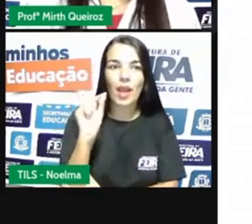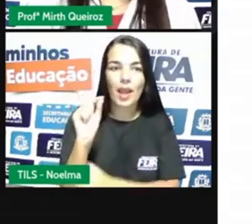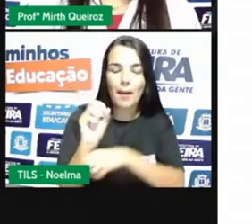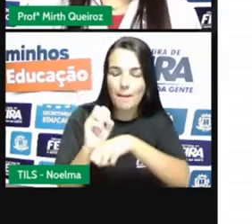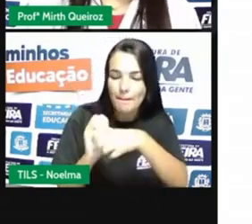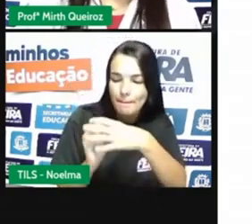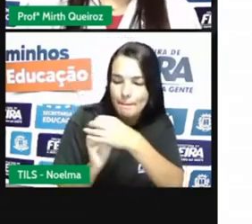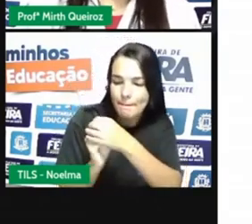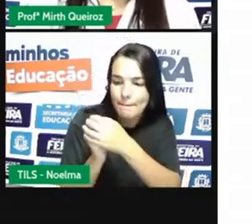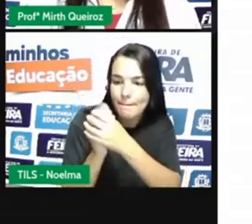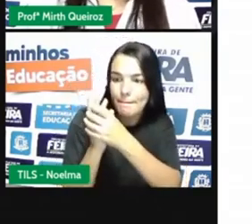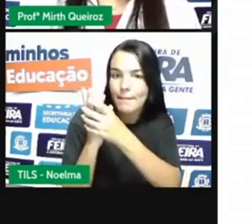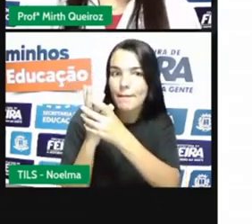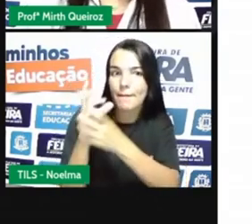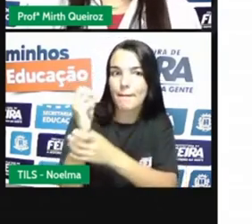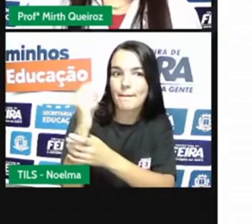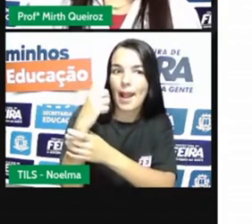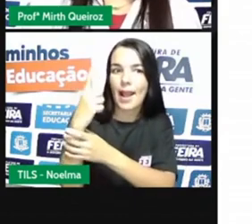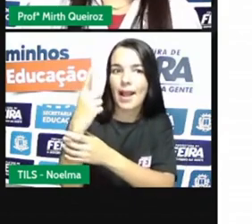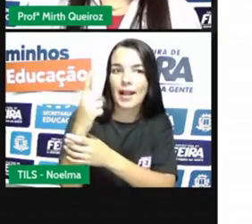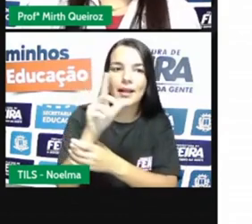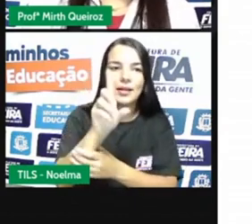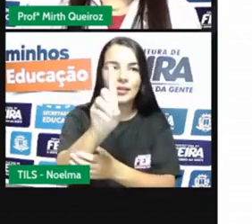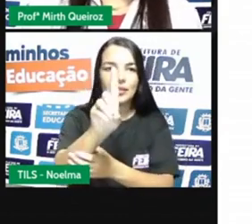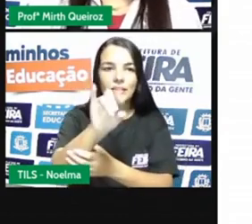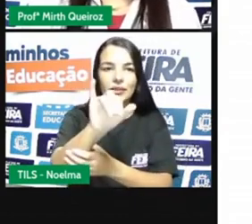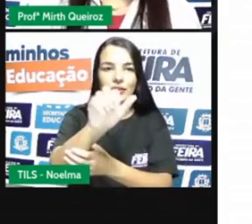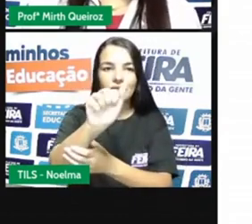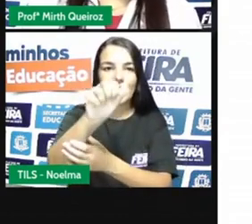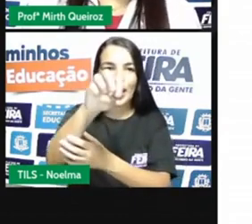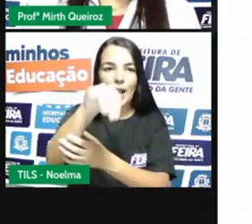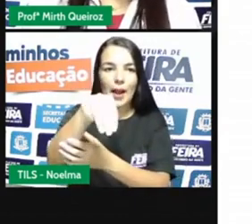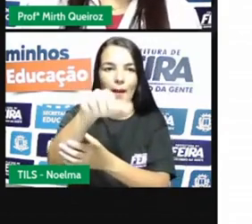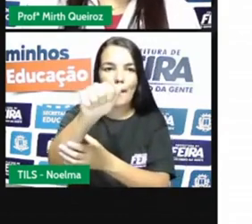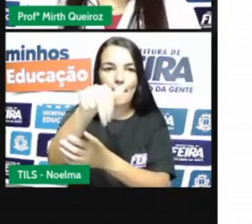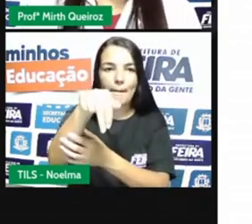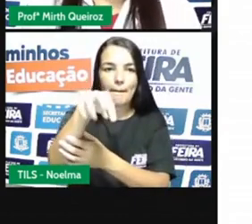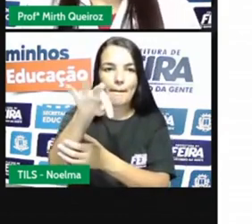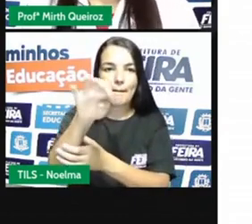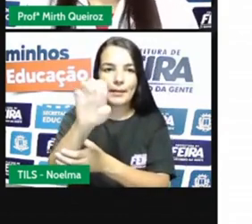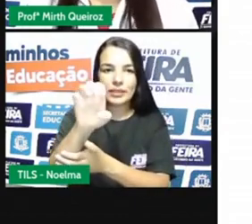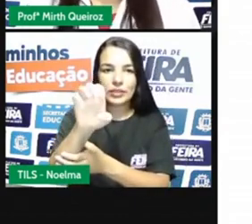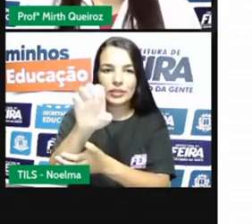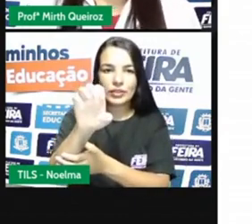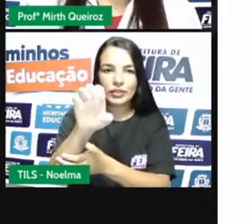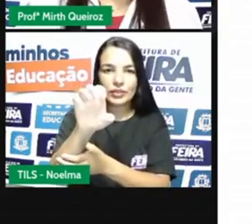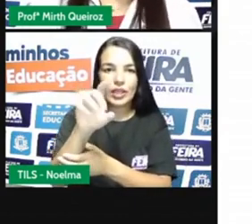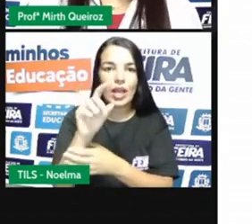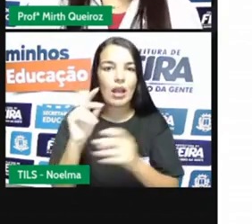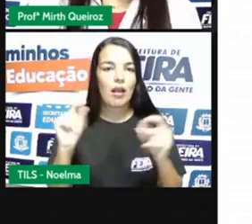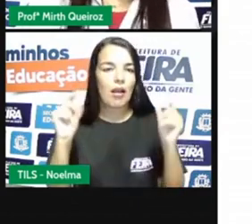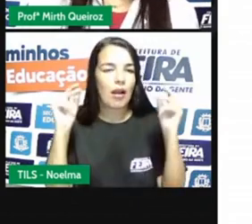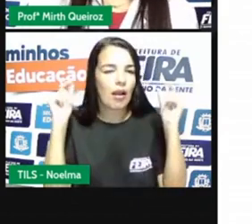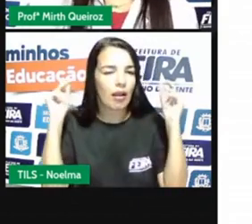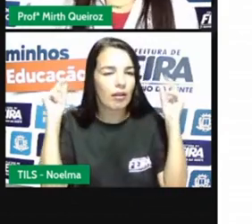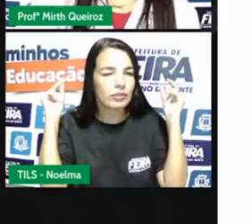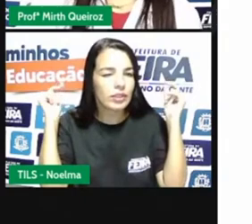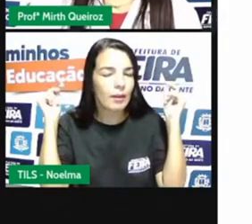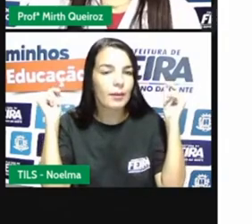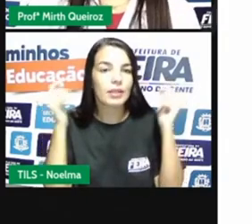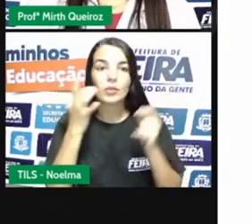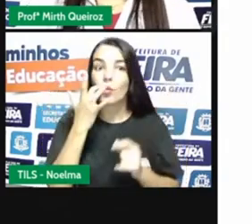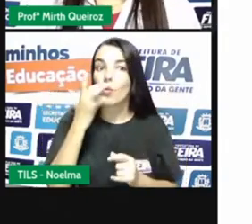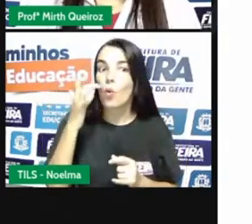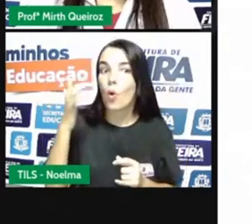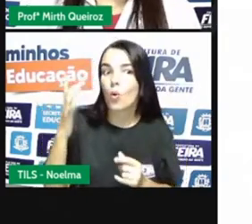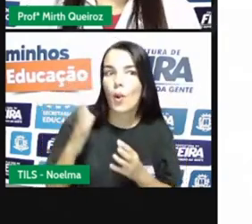Gerais, Mato Grosso e Goiás. Lembrando, gente, que antigamente o diamante não tinha o valor que ele tem hoje, né? O ouro era muito